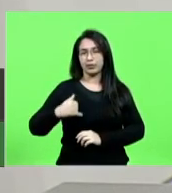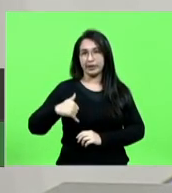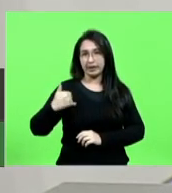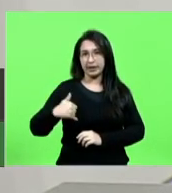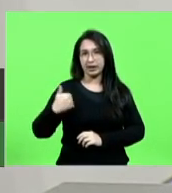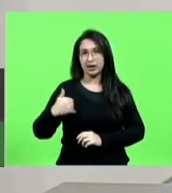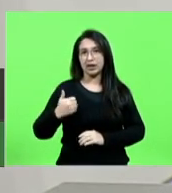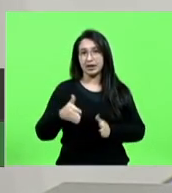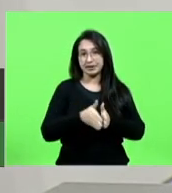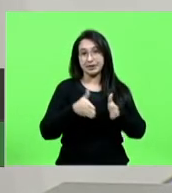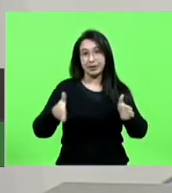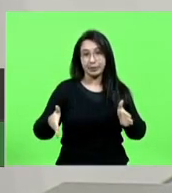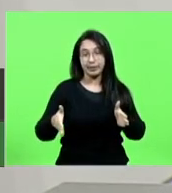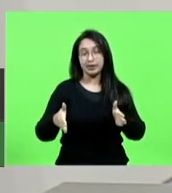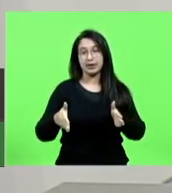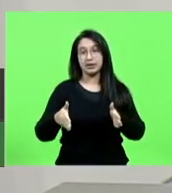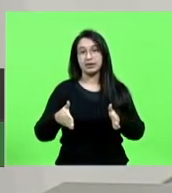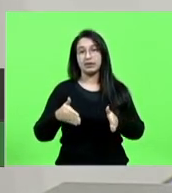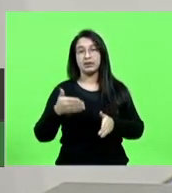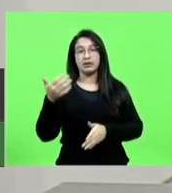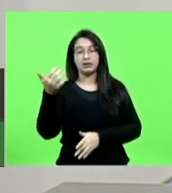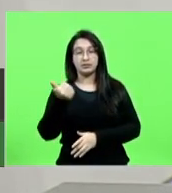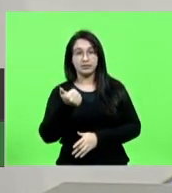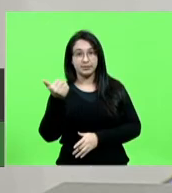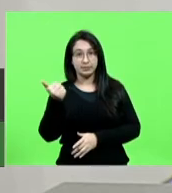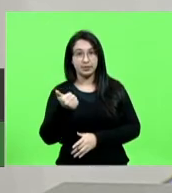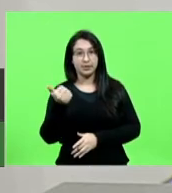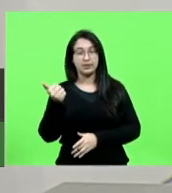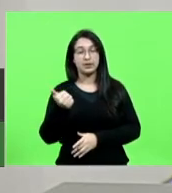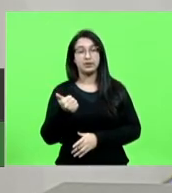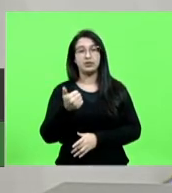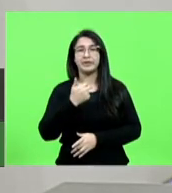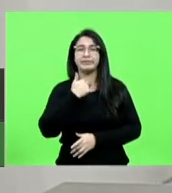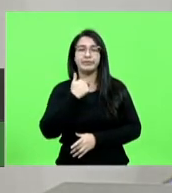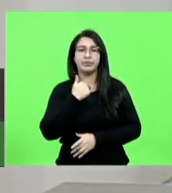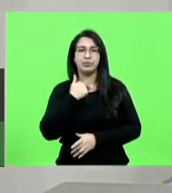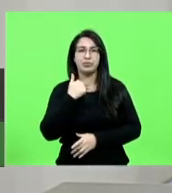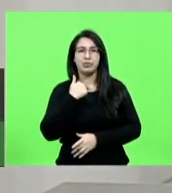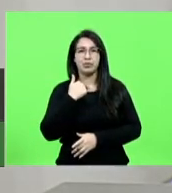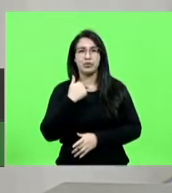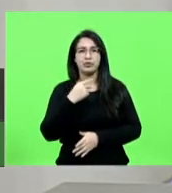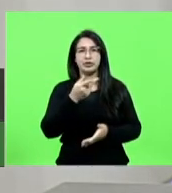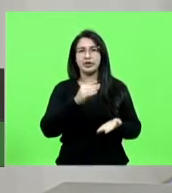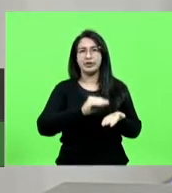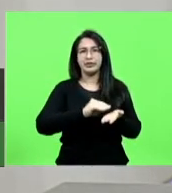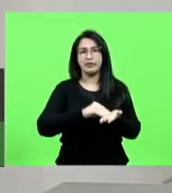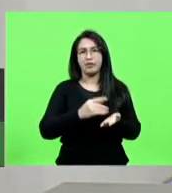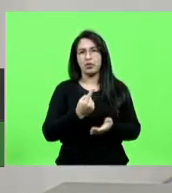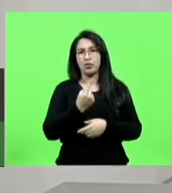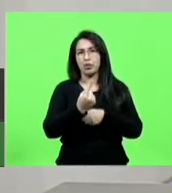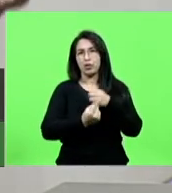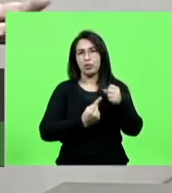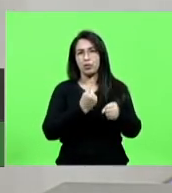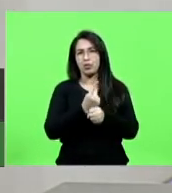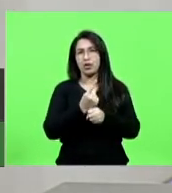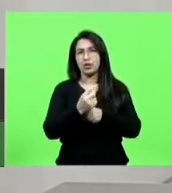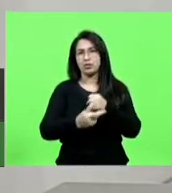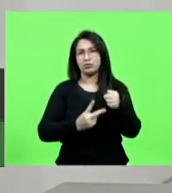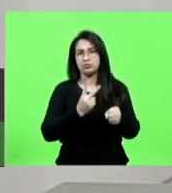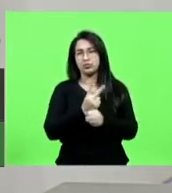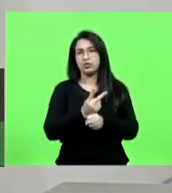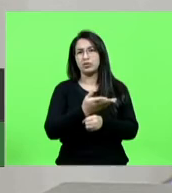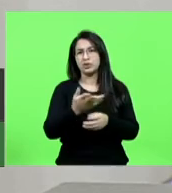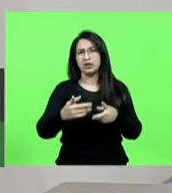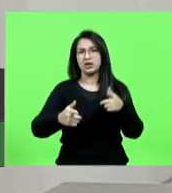aumentando a idade para aposentadoria não pode pegar aqueles que faltam um ano dois anos terem que trabalhar